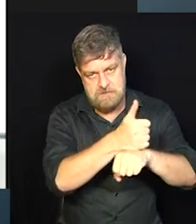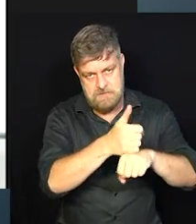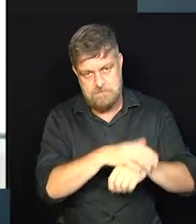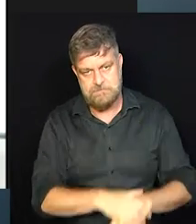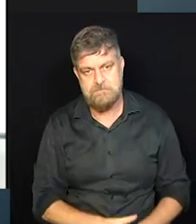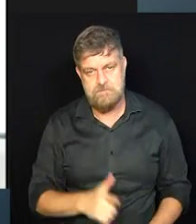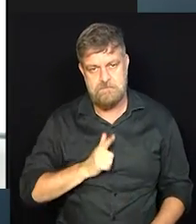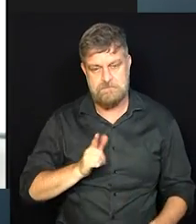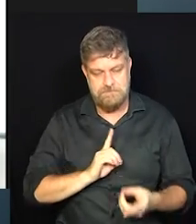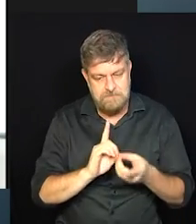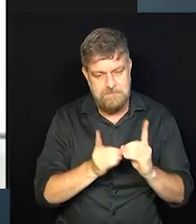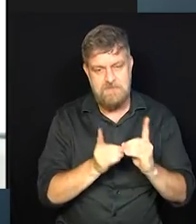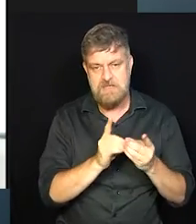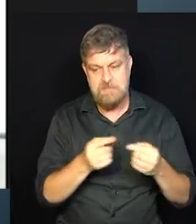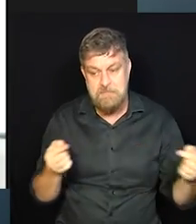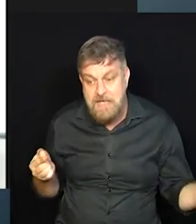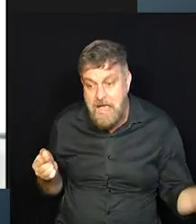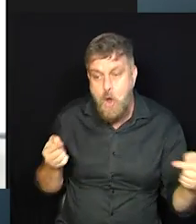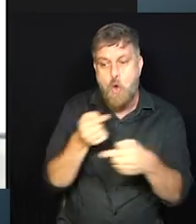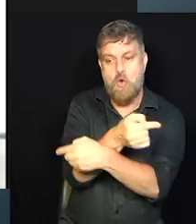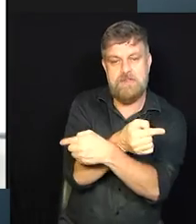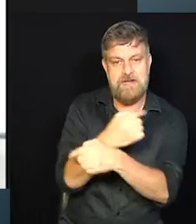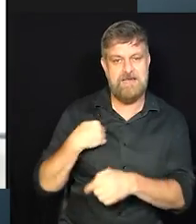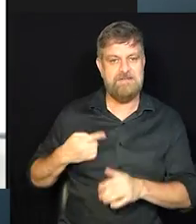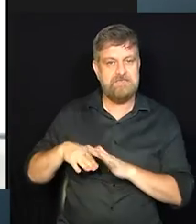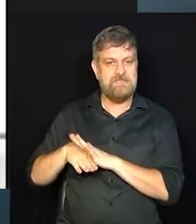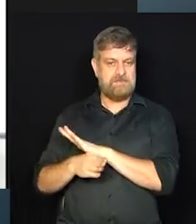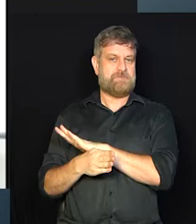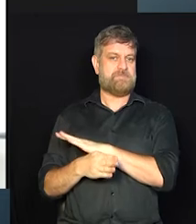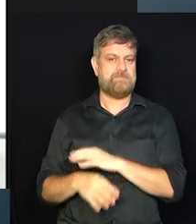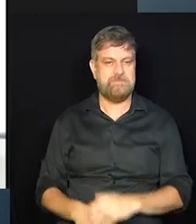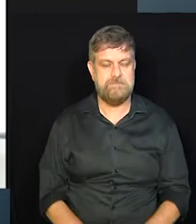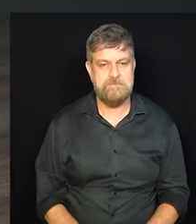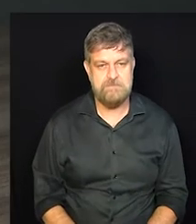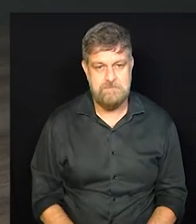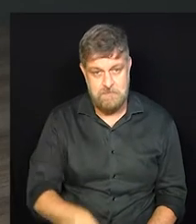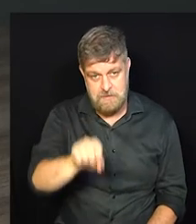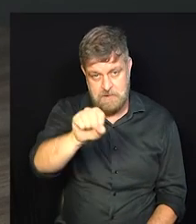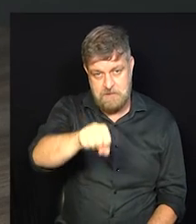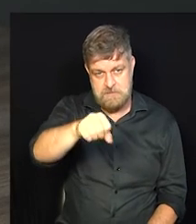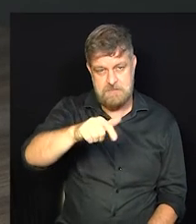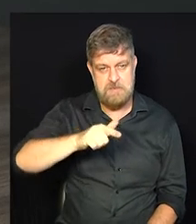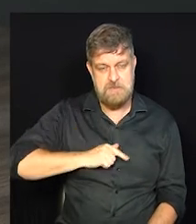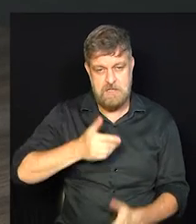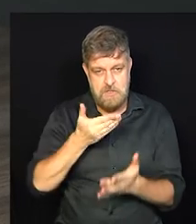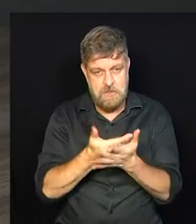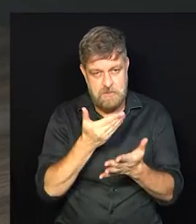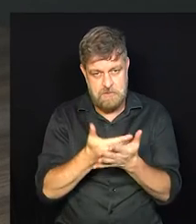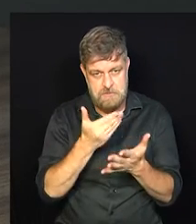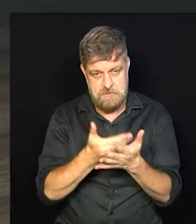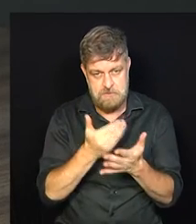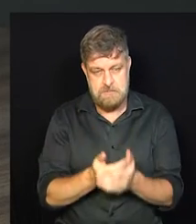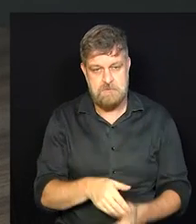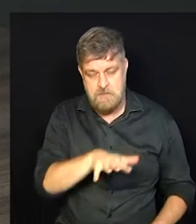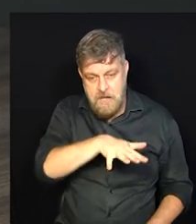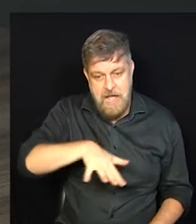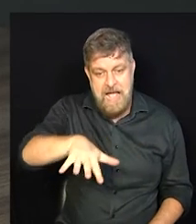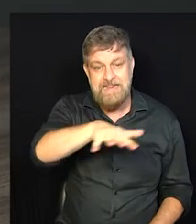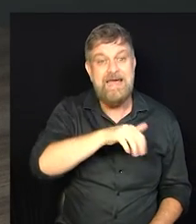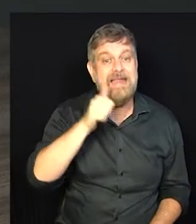negócio. Então, a dinâmica é completamente o contrário do que a gente está acostumado. Sim, a gente tem aqui um estudo da Rede Mulher